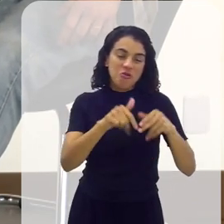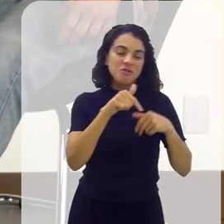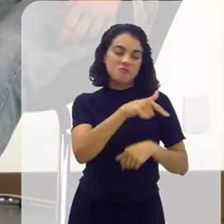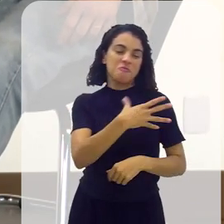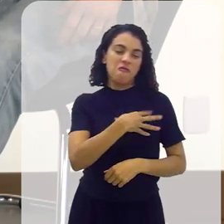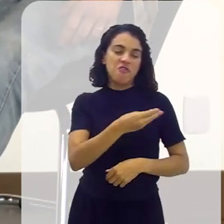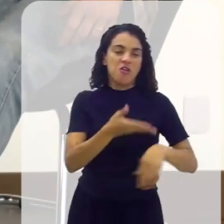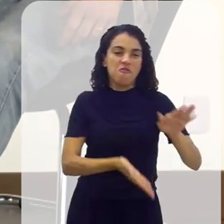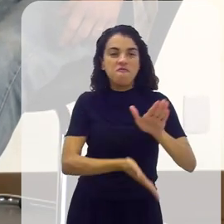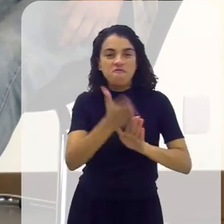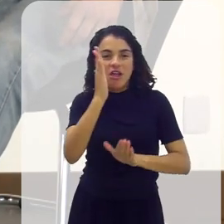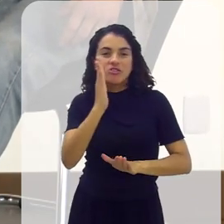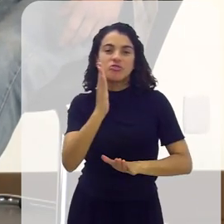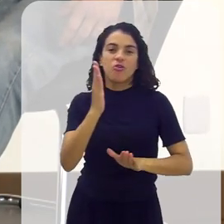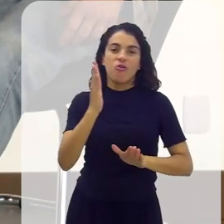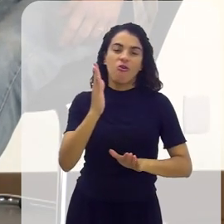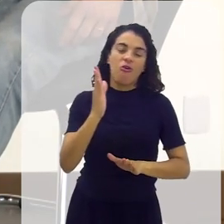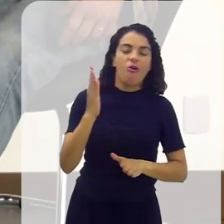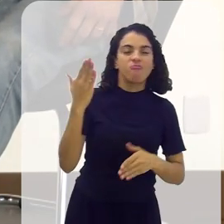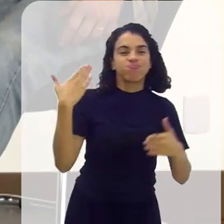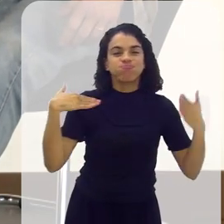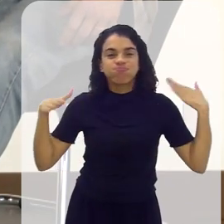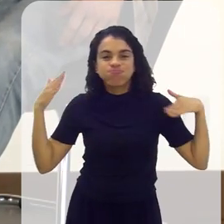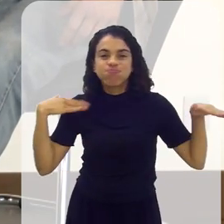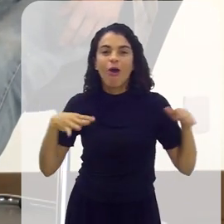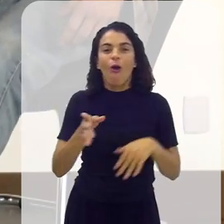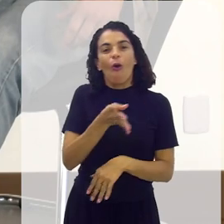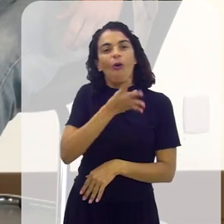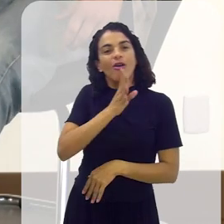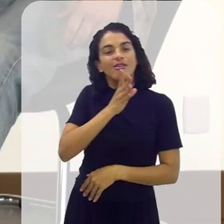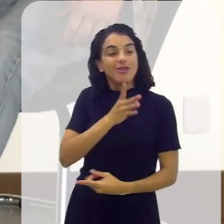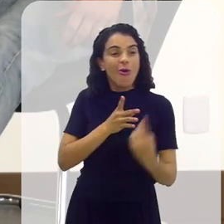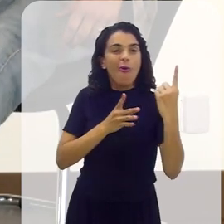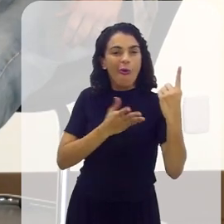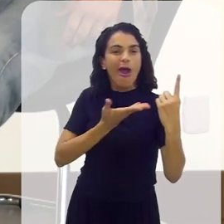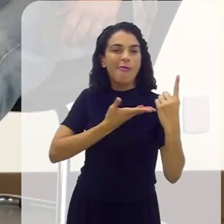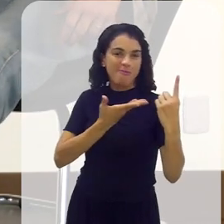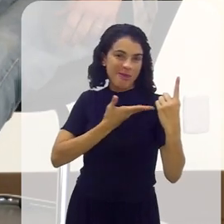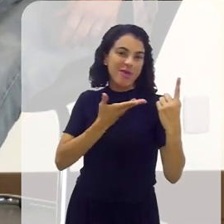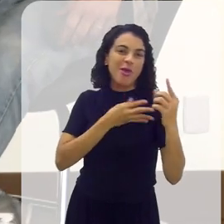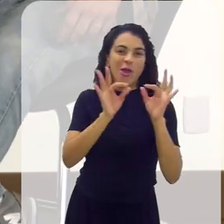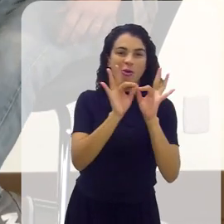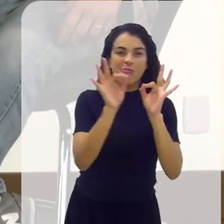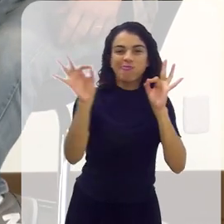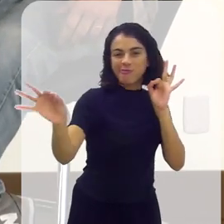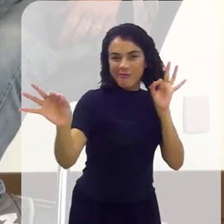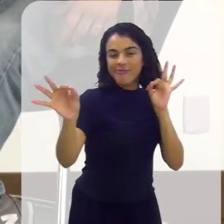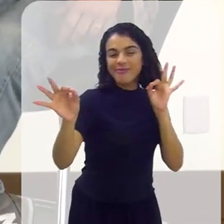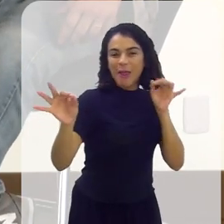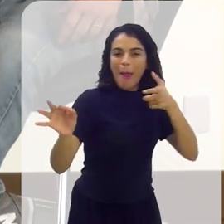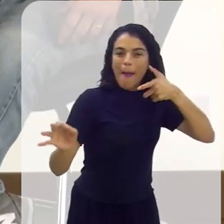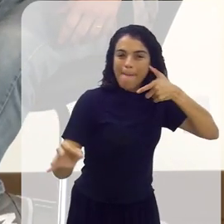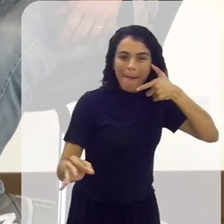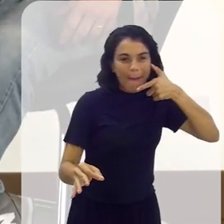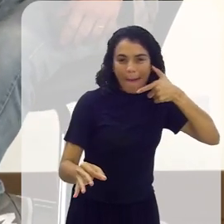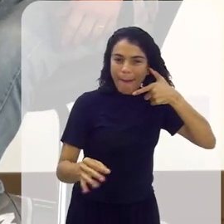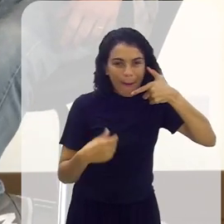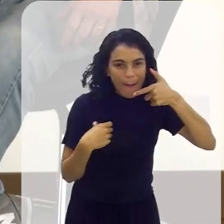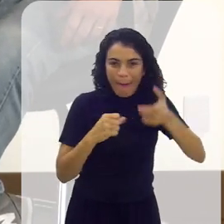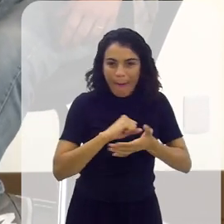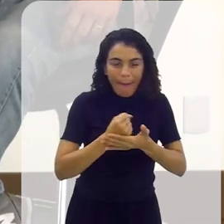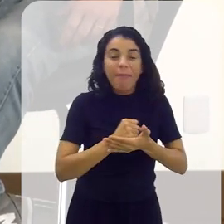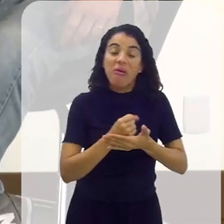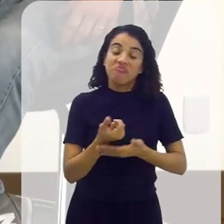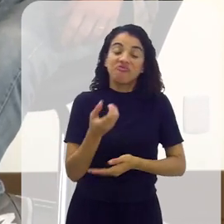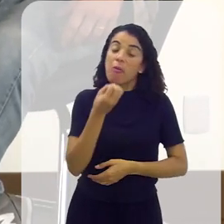que eles foram viajar e encontraram um desses que jogavam com ele o tempo todo e ficaram lá e